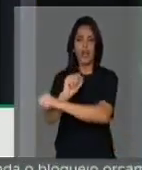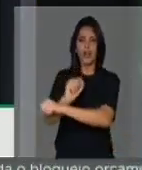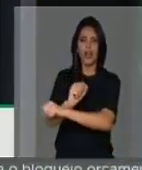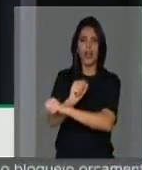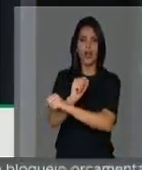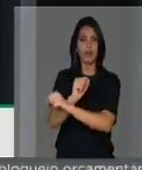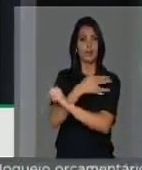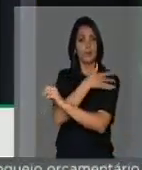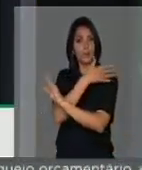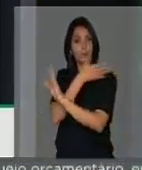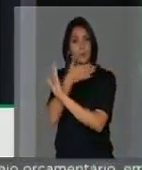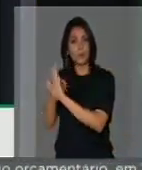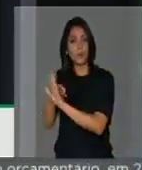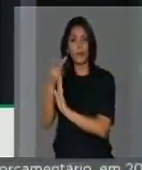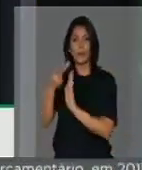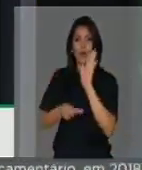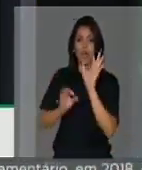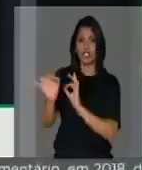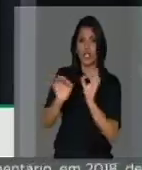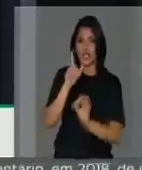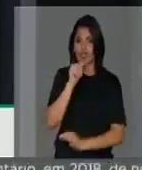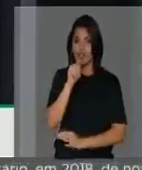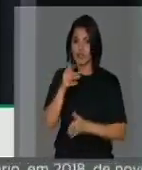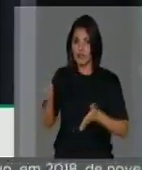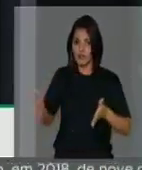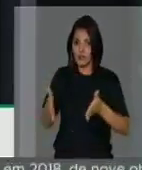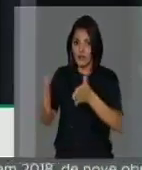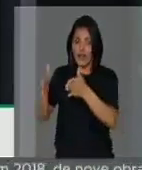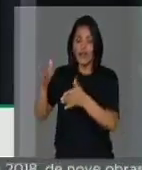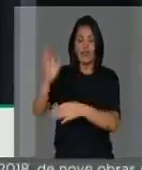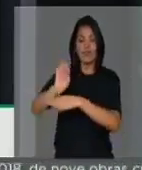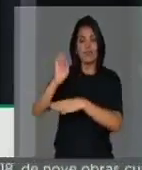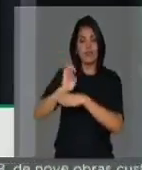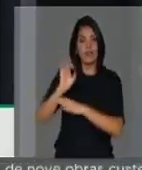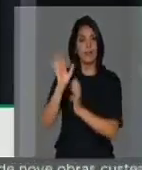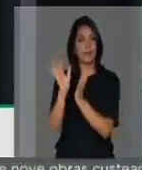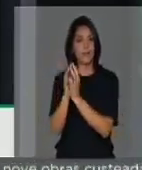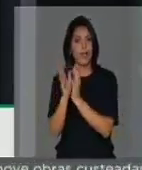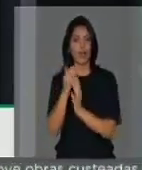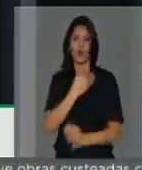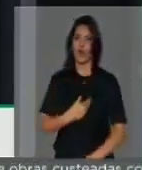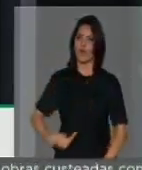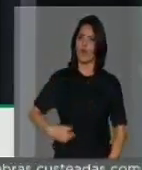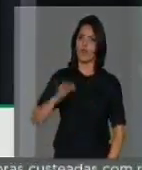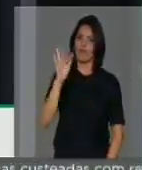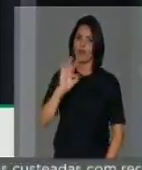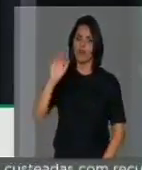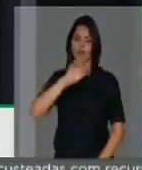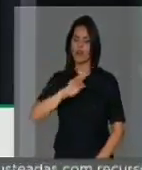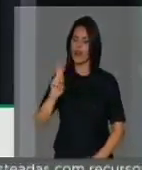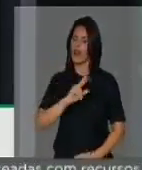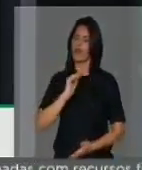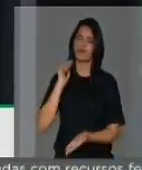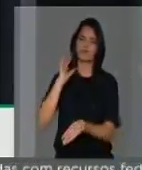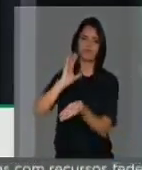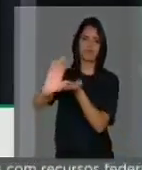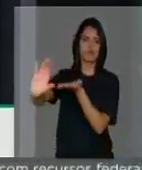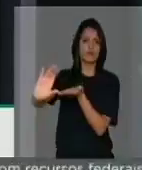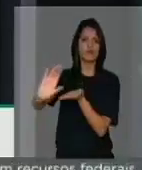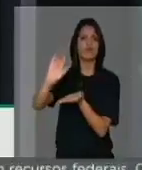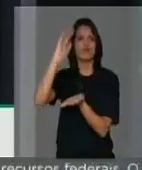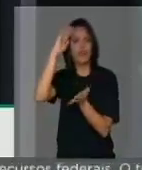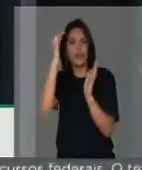que é o maior projeto hídrico do Estado de Pernambuco. O Governo Federal não cumpriu com os conogramas de repasse,